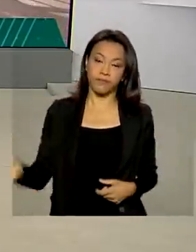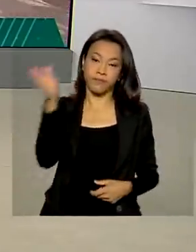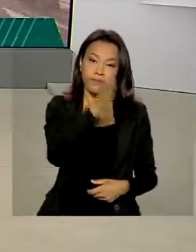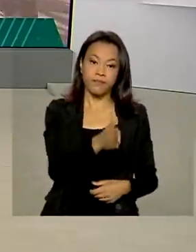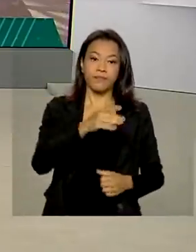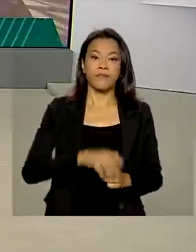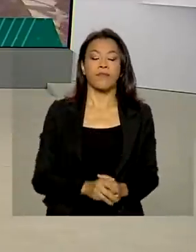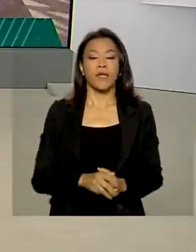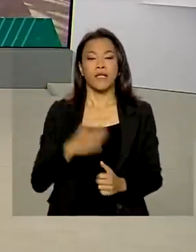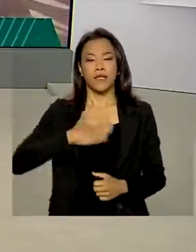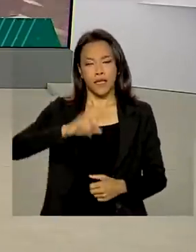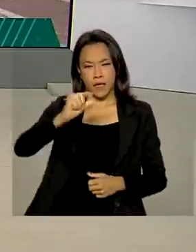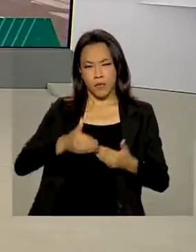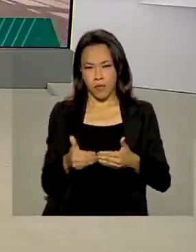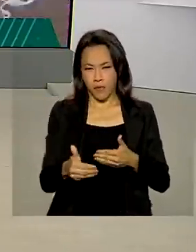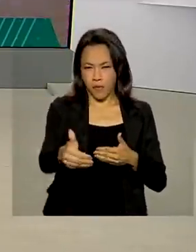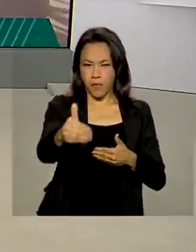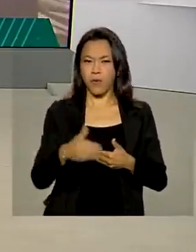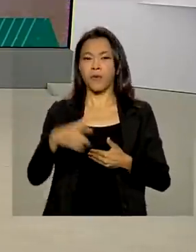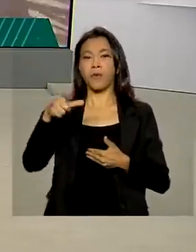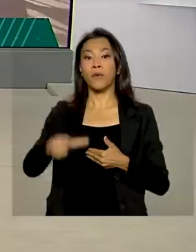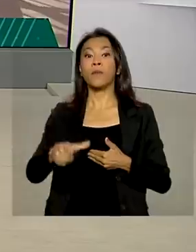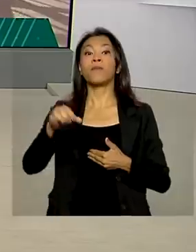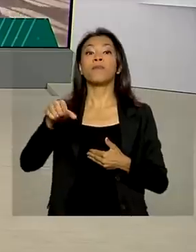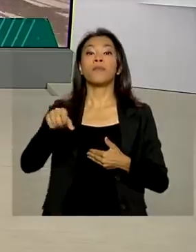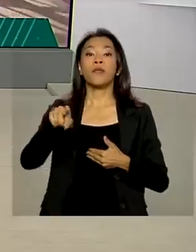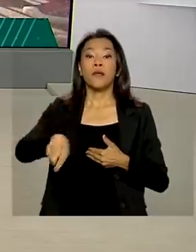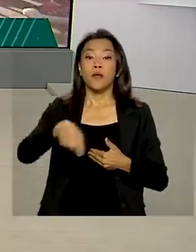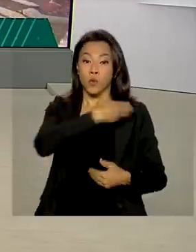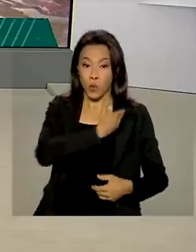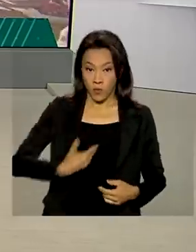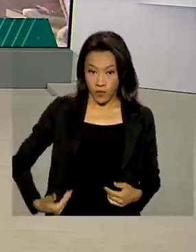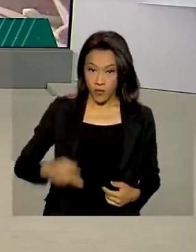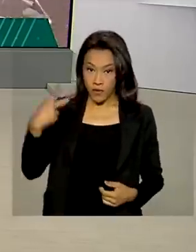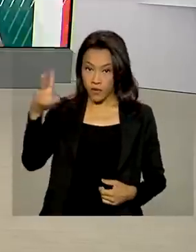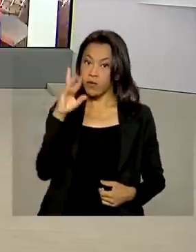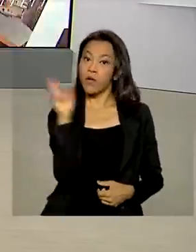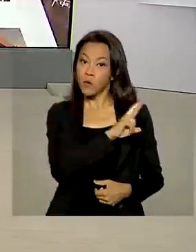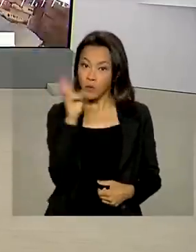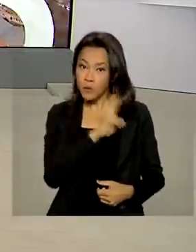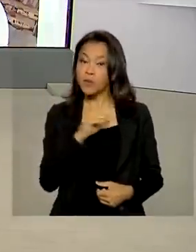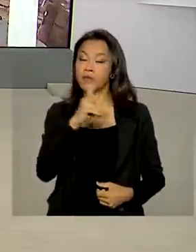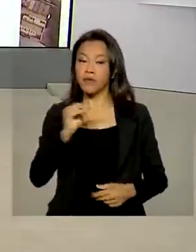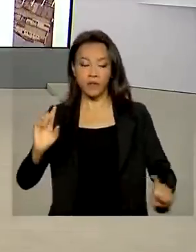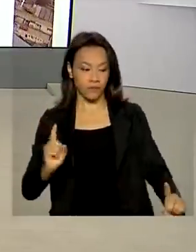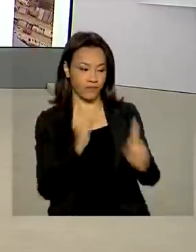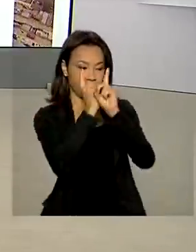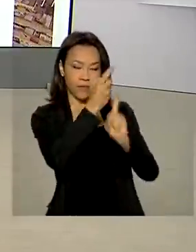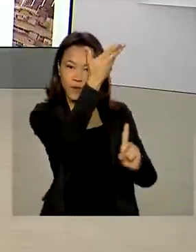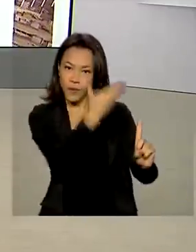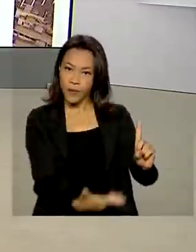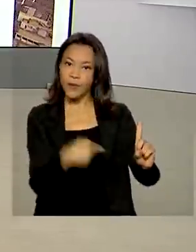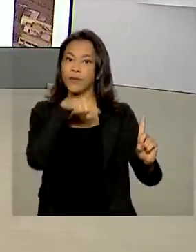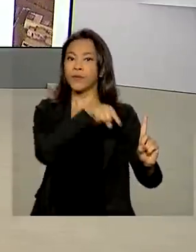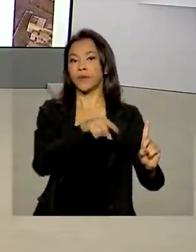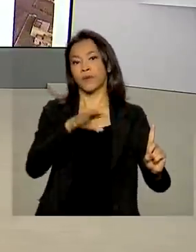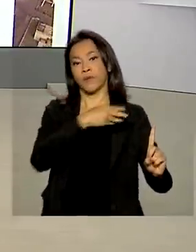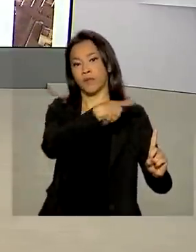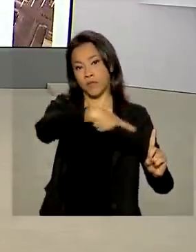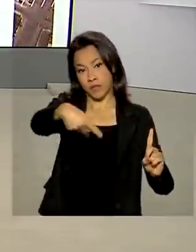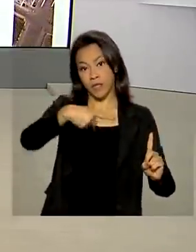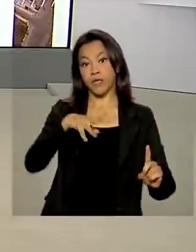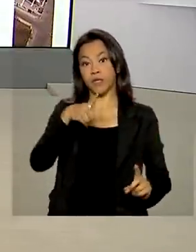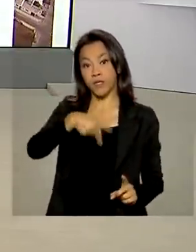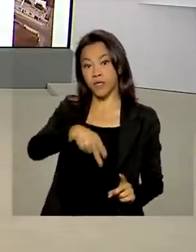no Palácio do Kremlin, o presidente Jair Bolsonaro será recepcionado pelo presidente russo Vladimir Putin e participa de uma